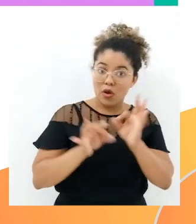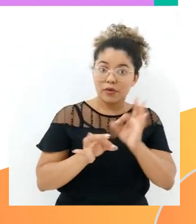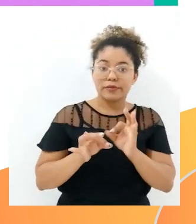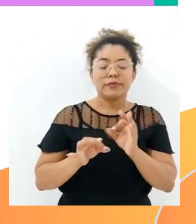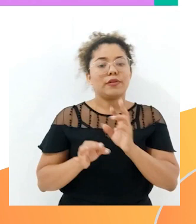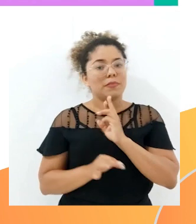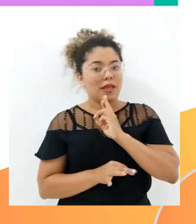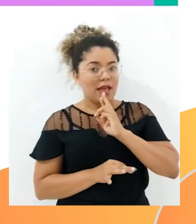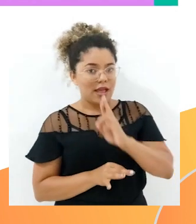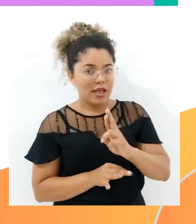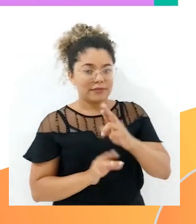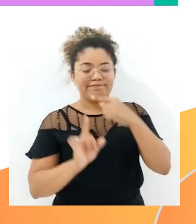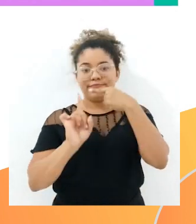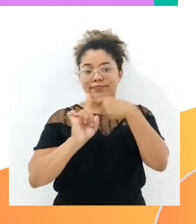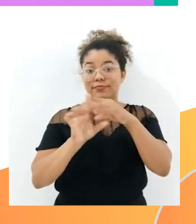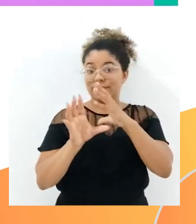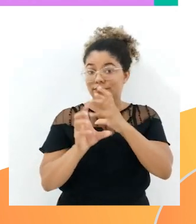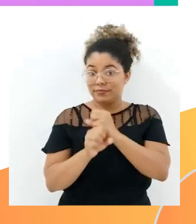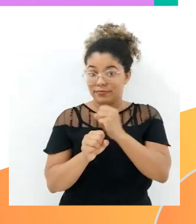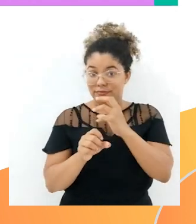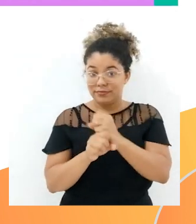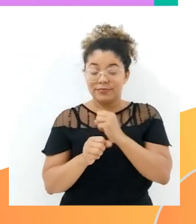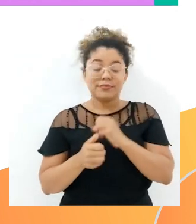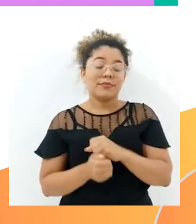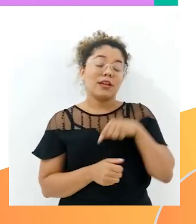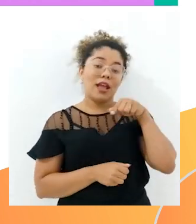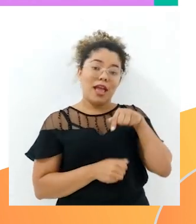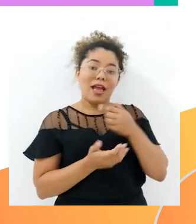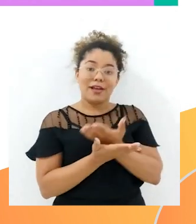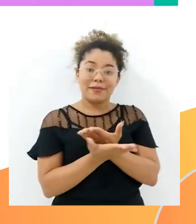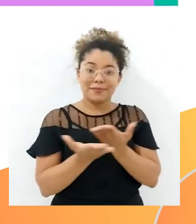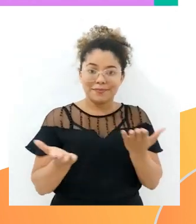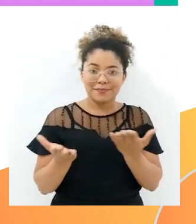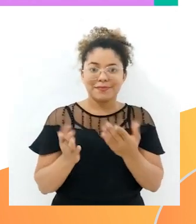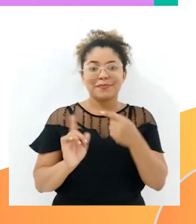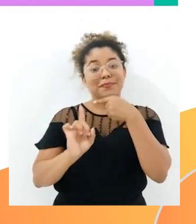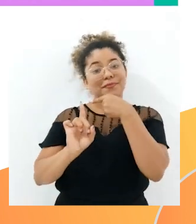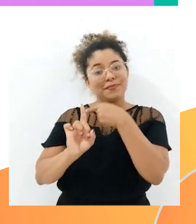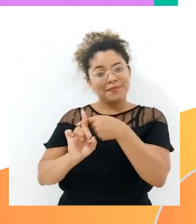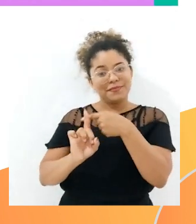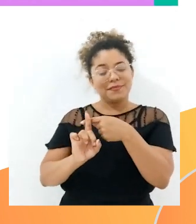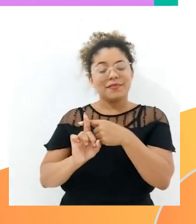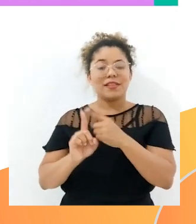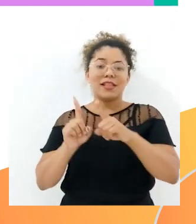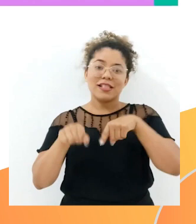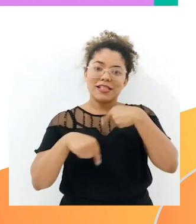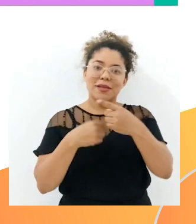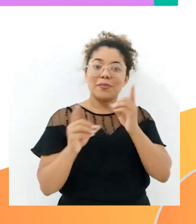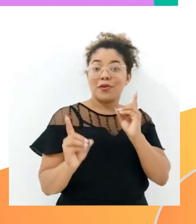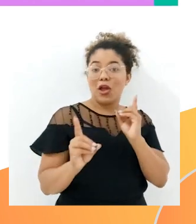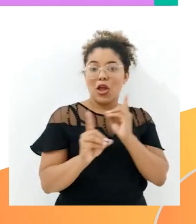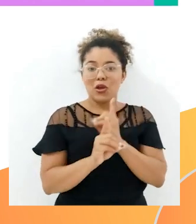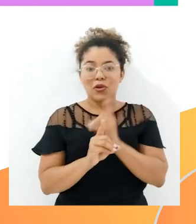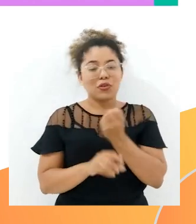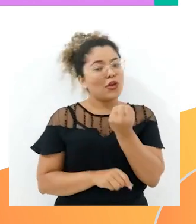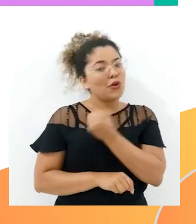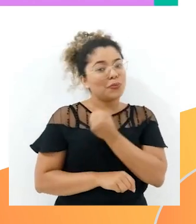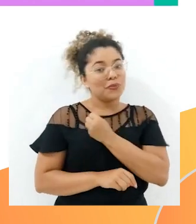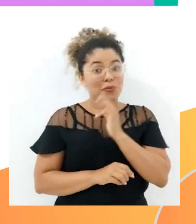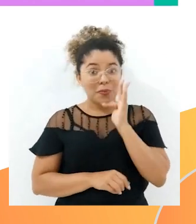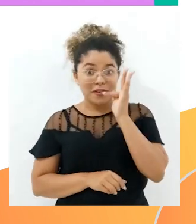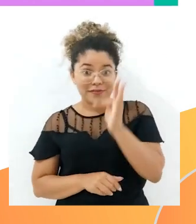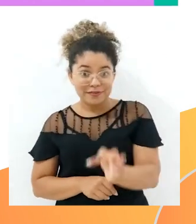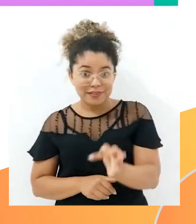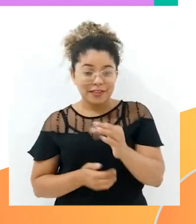realizar a continha, que nesse caso aqui é a adição, e assim nós chegamos ao resultado final.